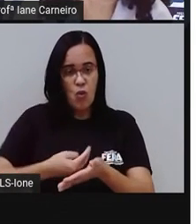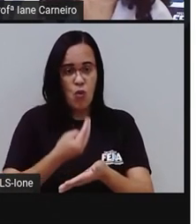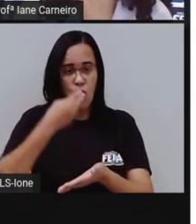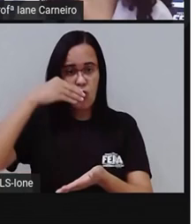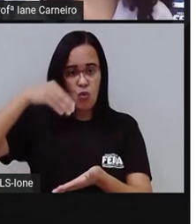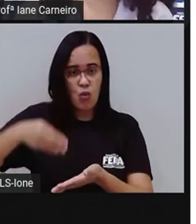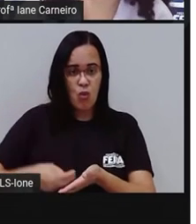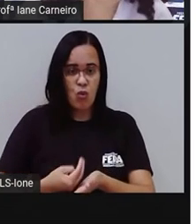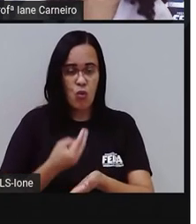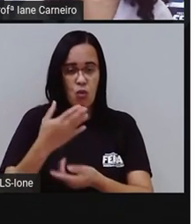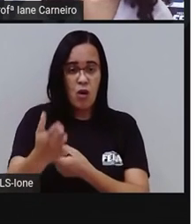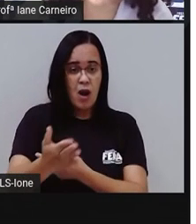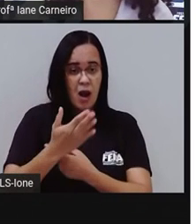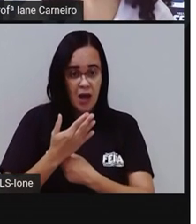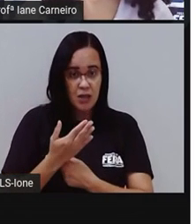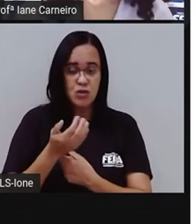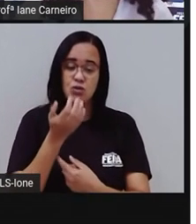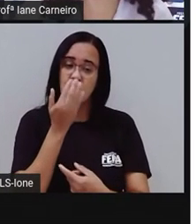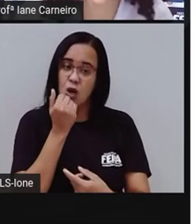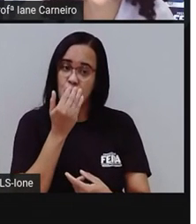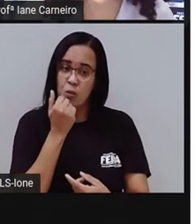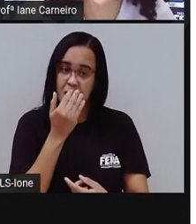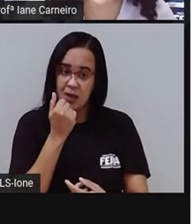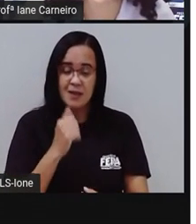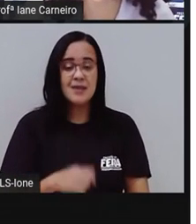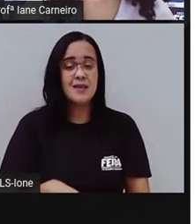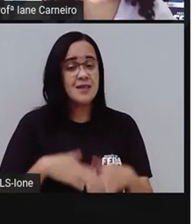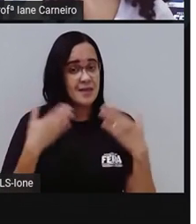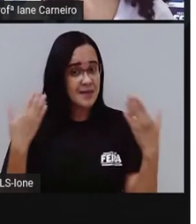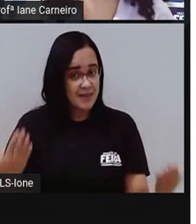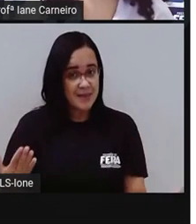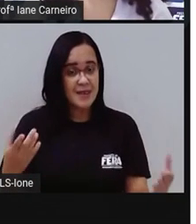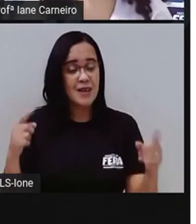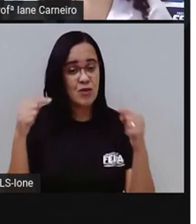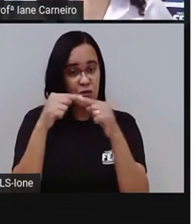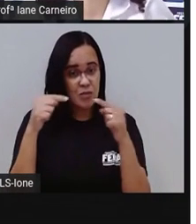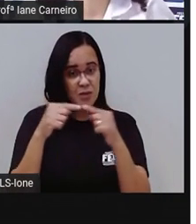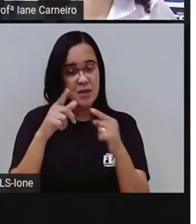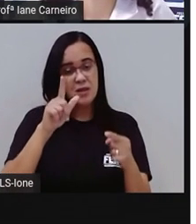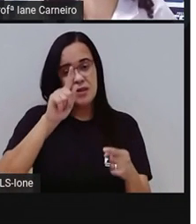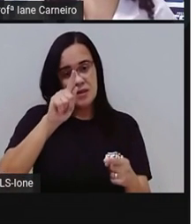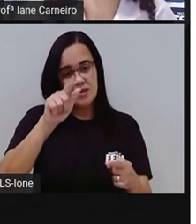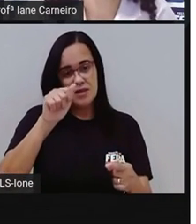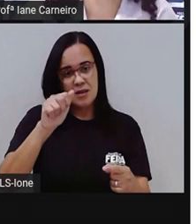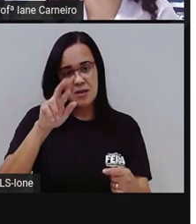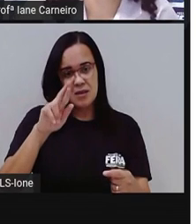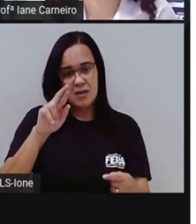a gente não come, mas é bom para se comer, né? Sem o garfo fica difícil para a gente comer.